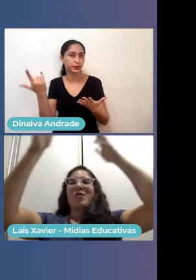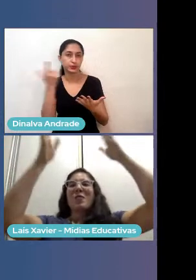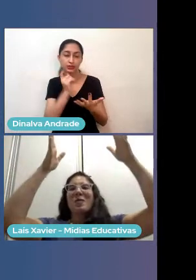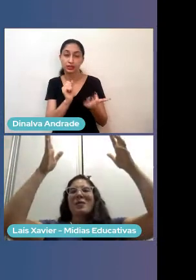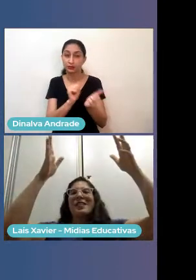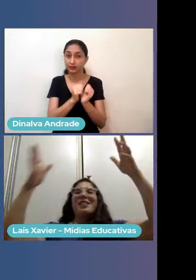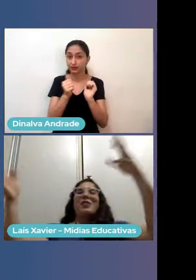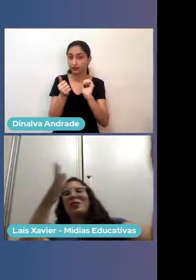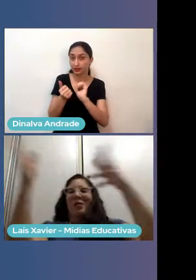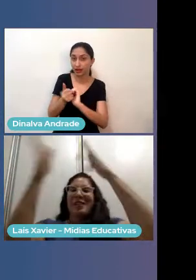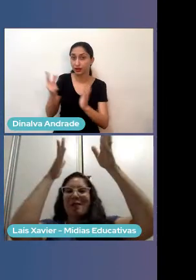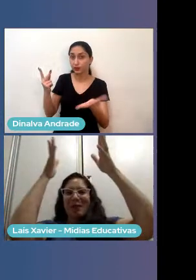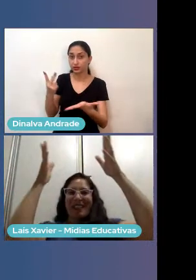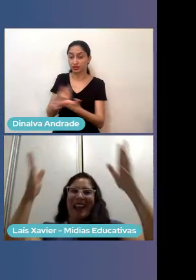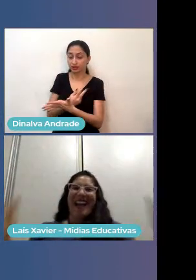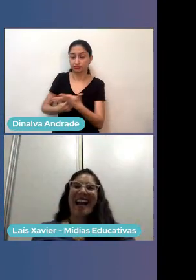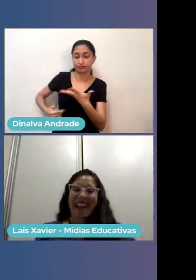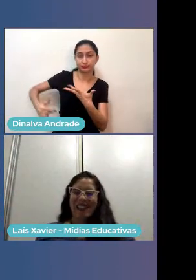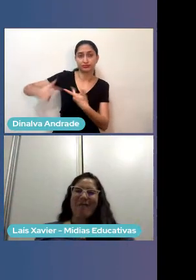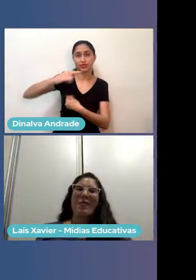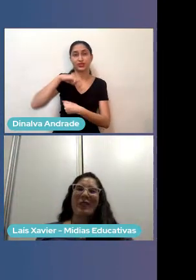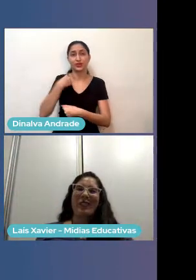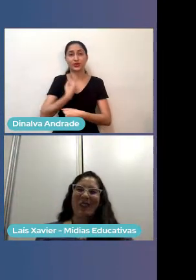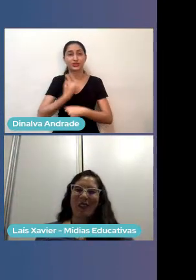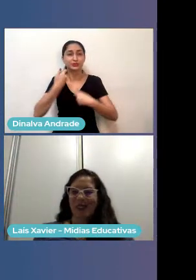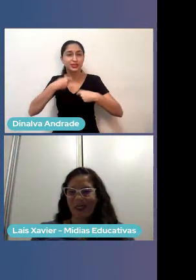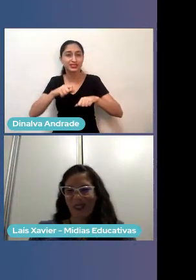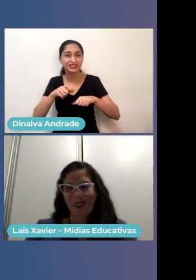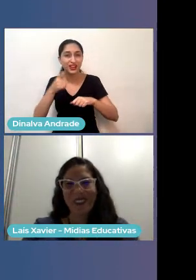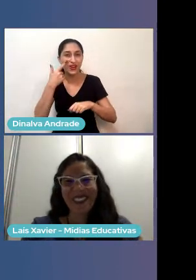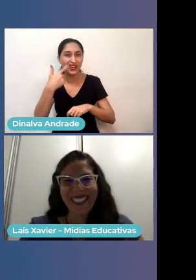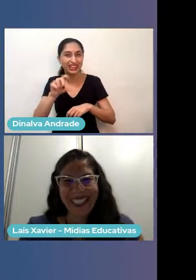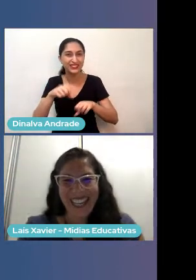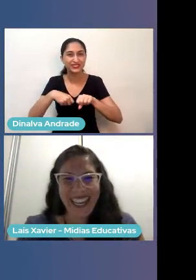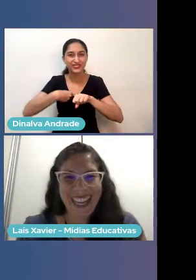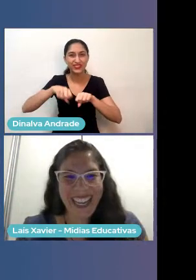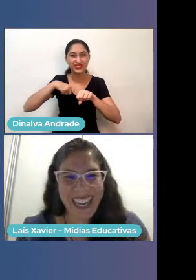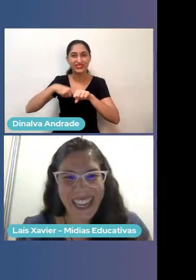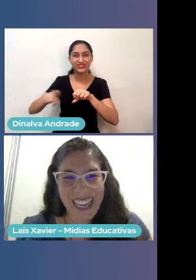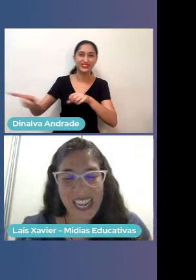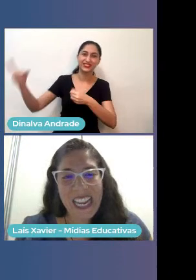que as coisas vão acontecendo, a gente consiga botar essa moto de novo no rumo,